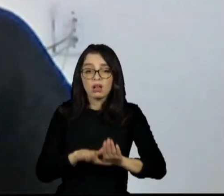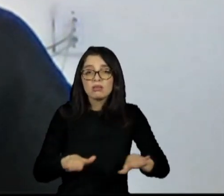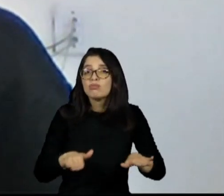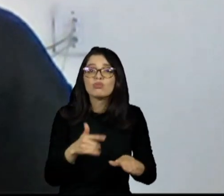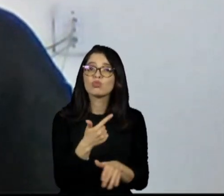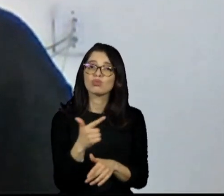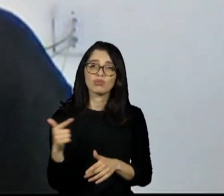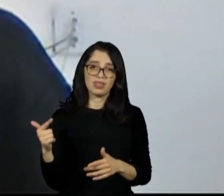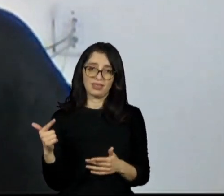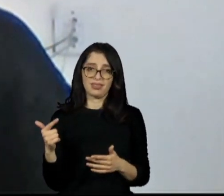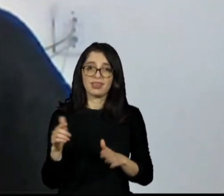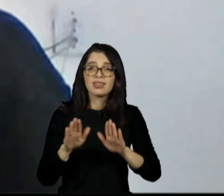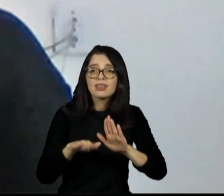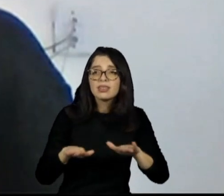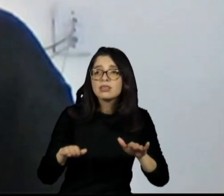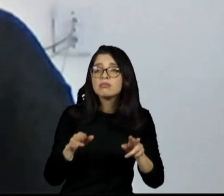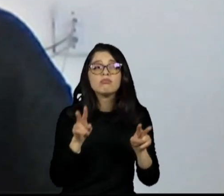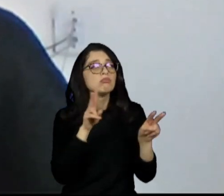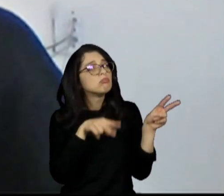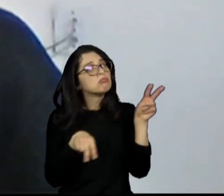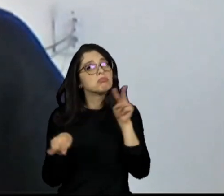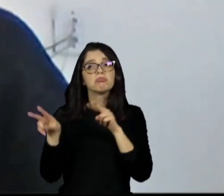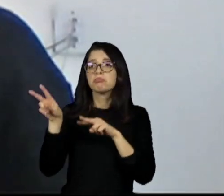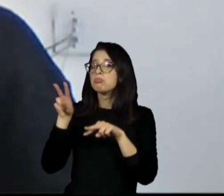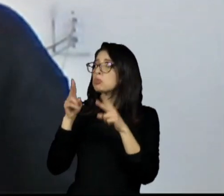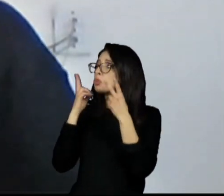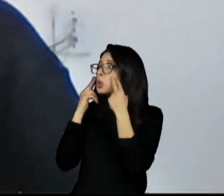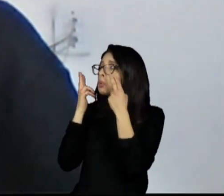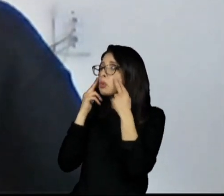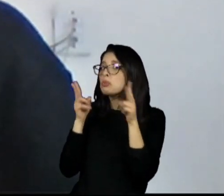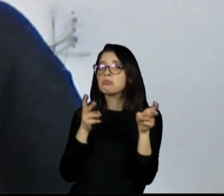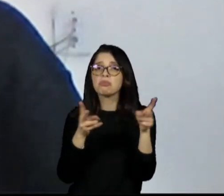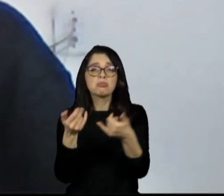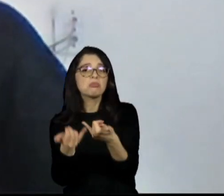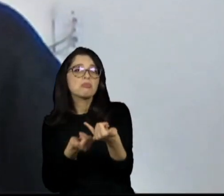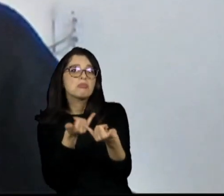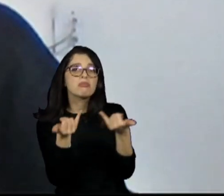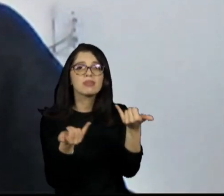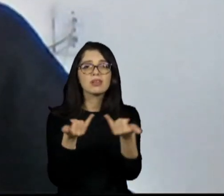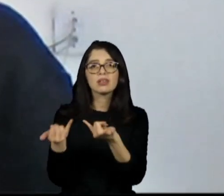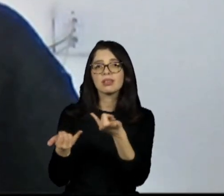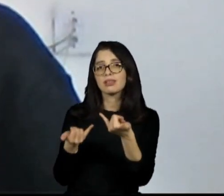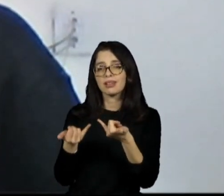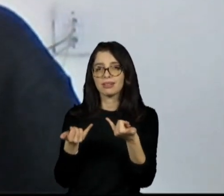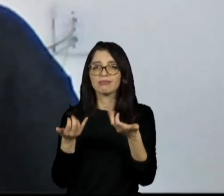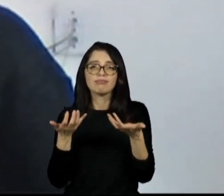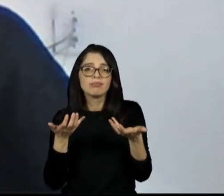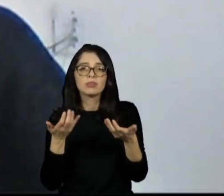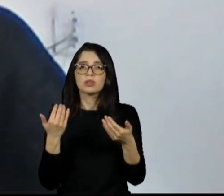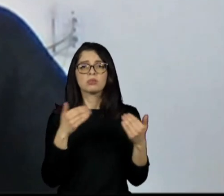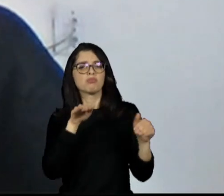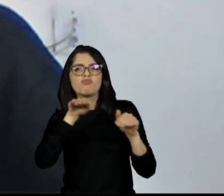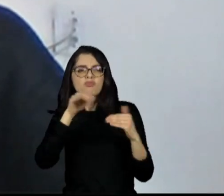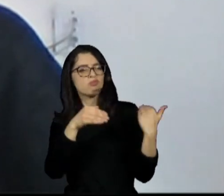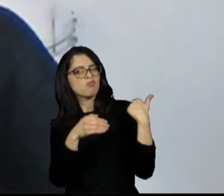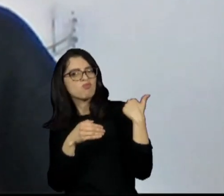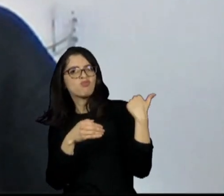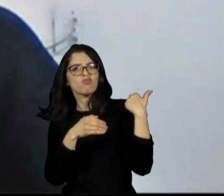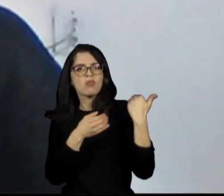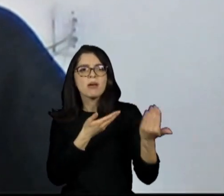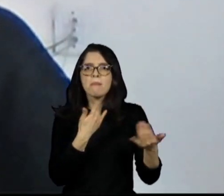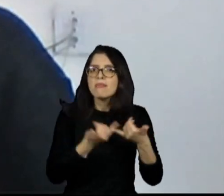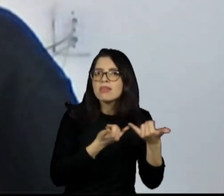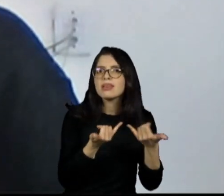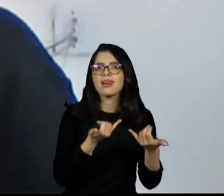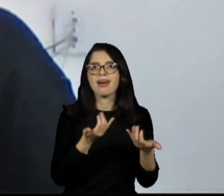ali dentro daquele ambiente, ela já acha aquilo normal. Ela vai brincar, ela vai, como a gente falou, querer que você sente no tapete com ela, que você